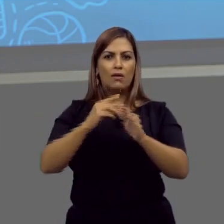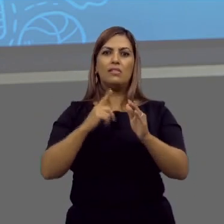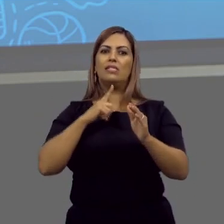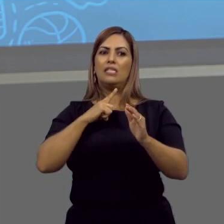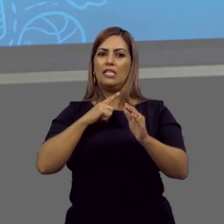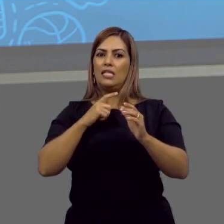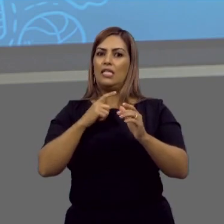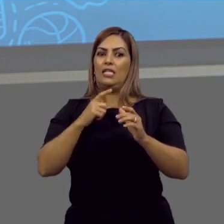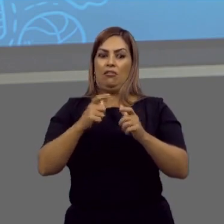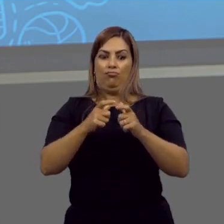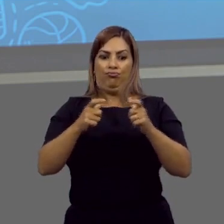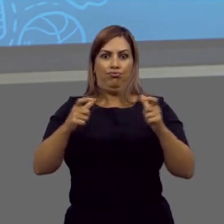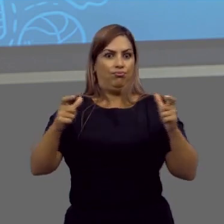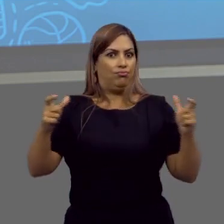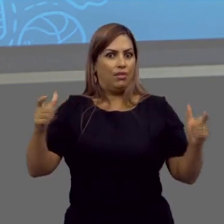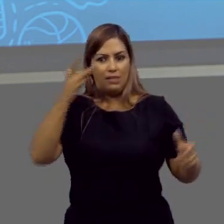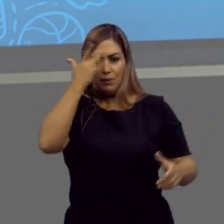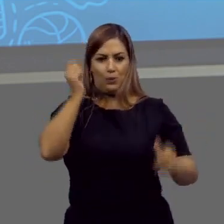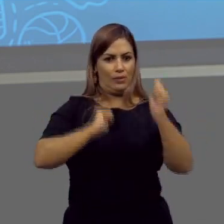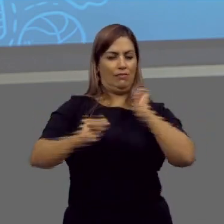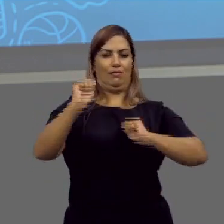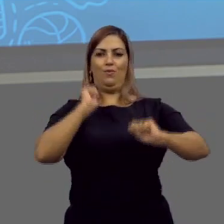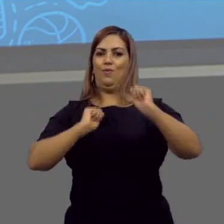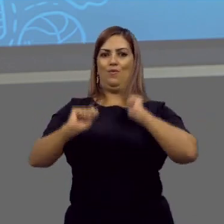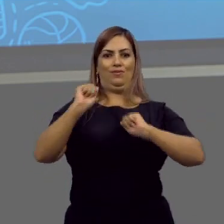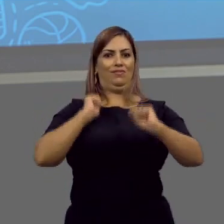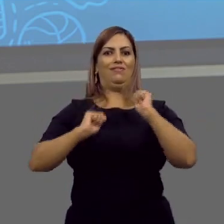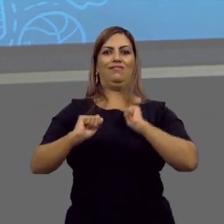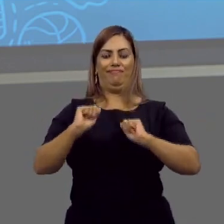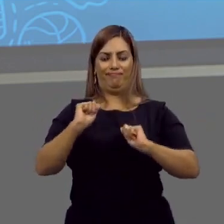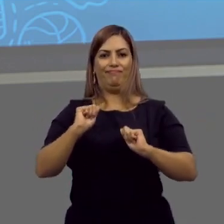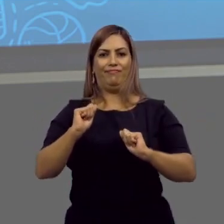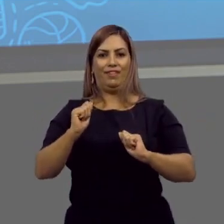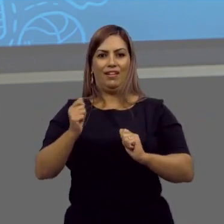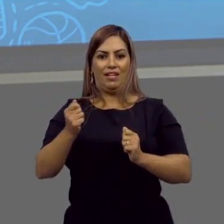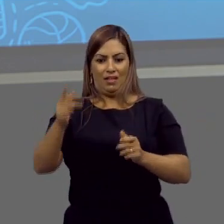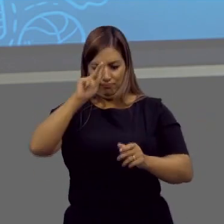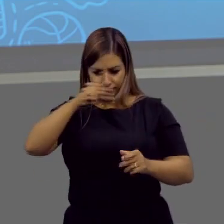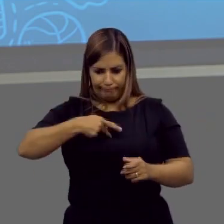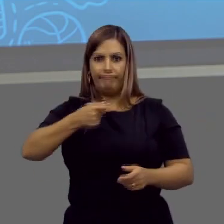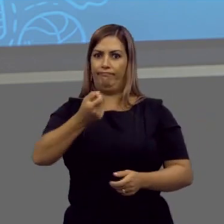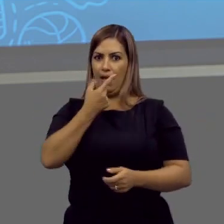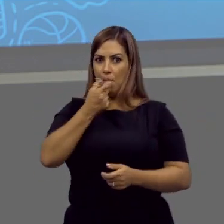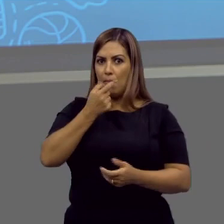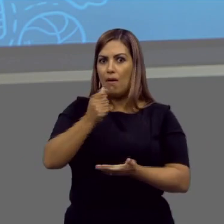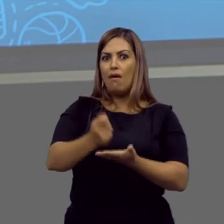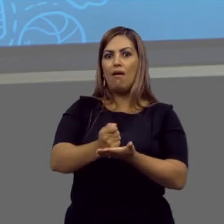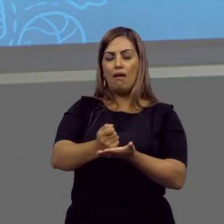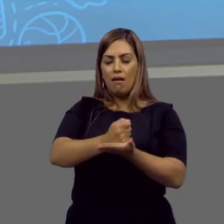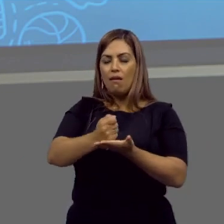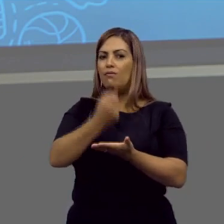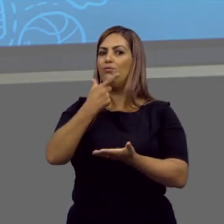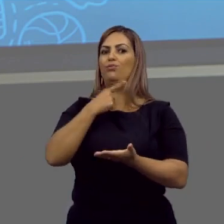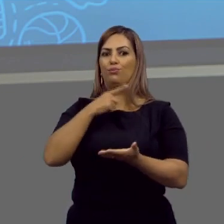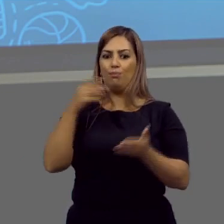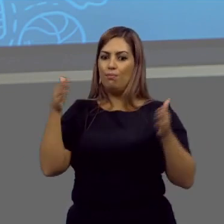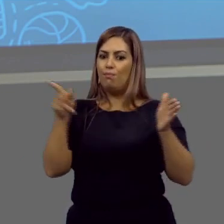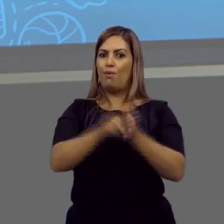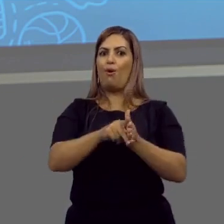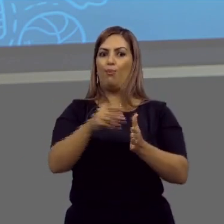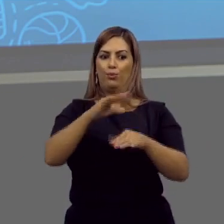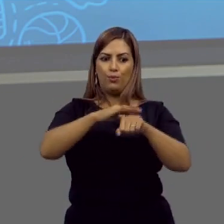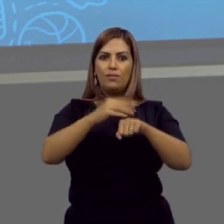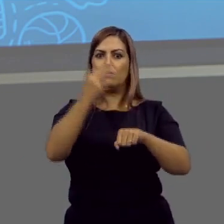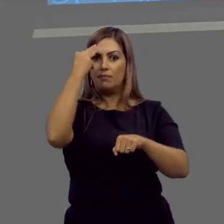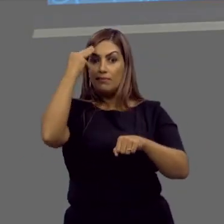índice de ansiedade entre as pessoas. De automedicação, inclusive, em relação a essas